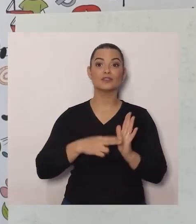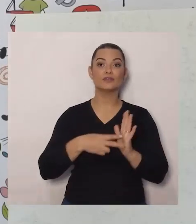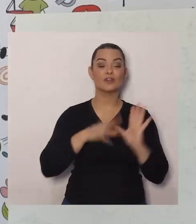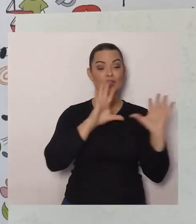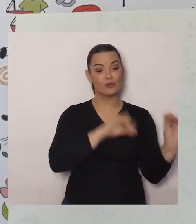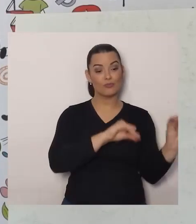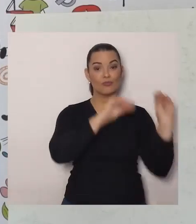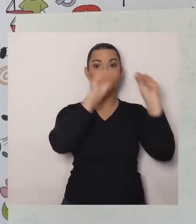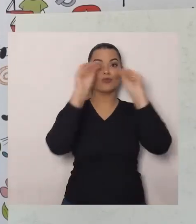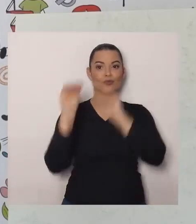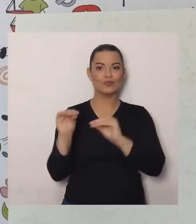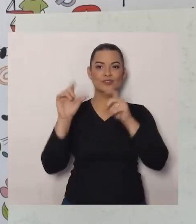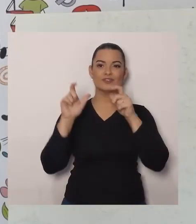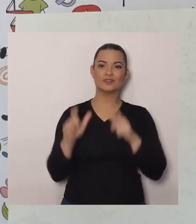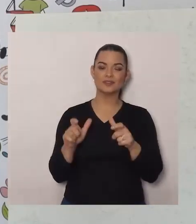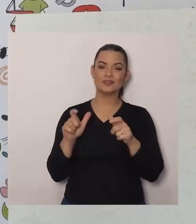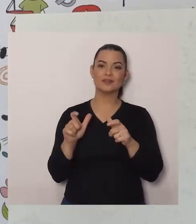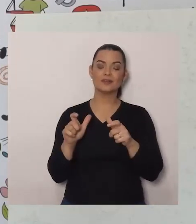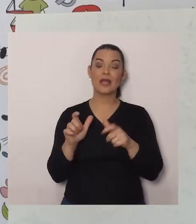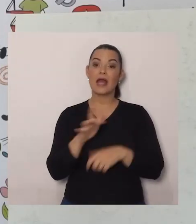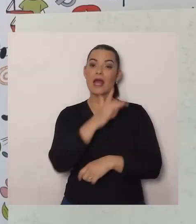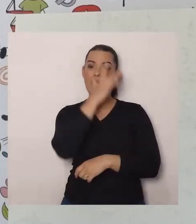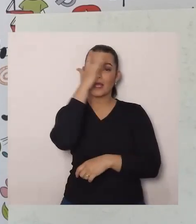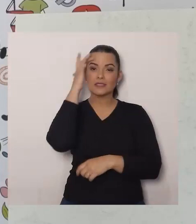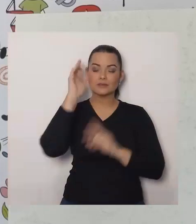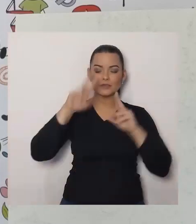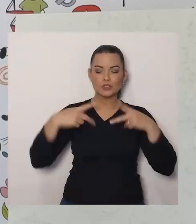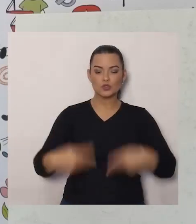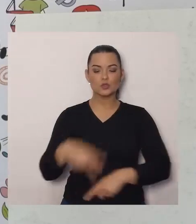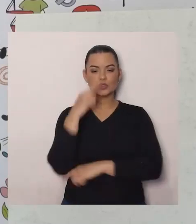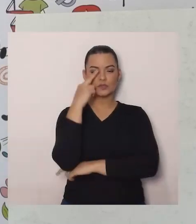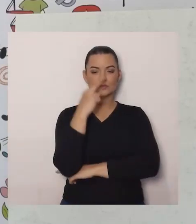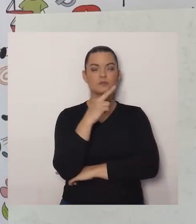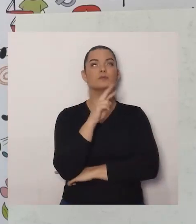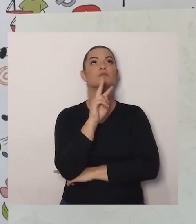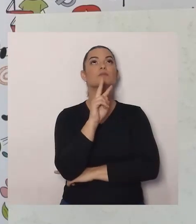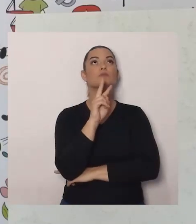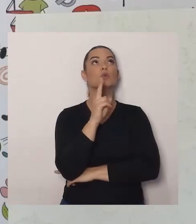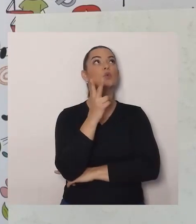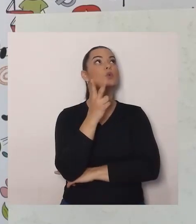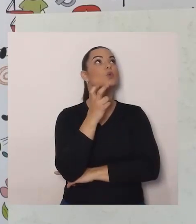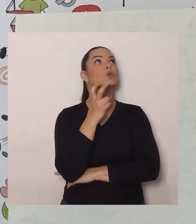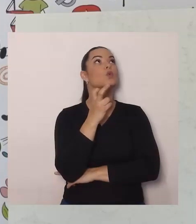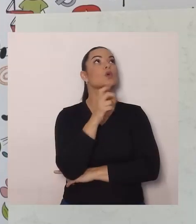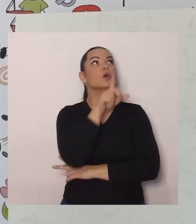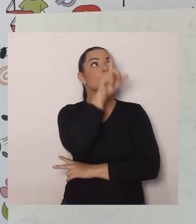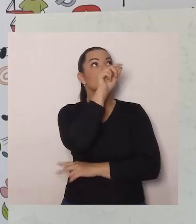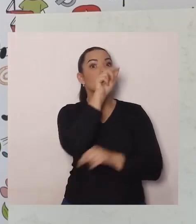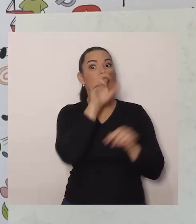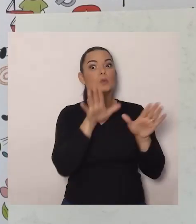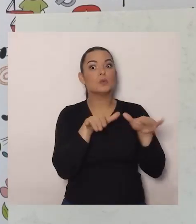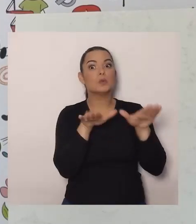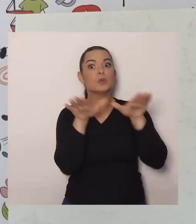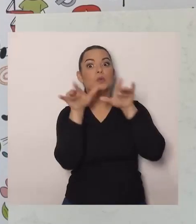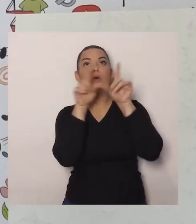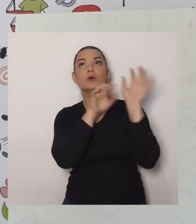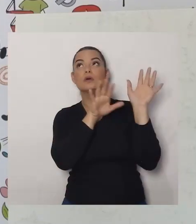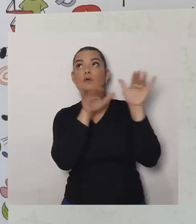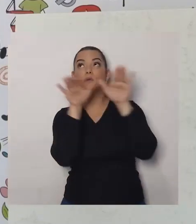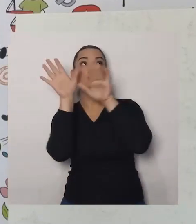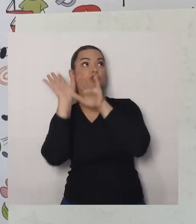Sabiam, Que alguma coisa, Com relação, Ao clima, Naquele local, Ia mudar,